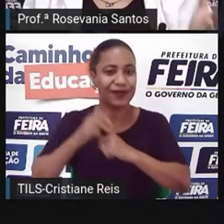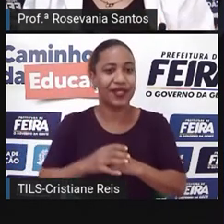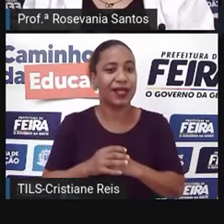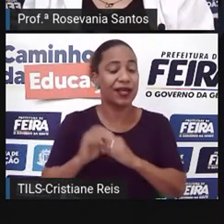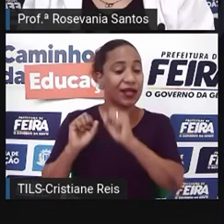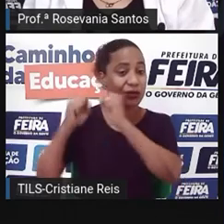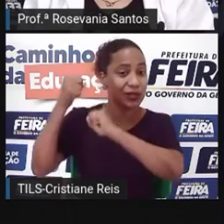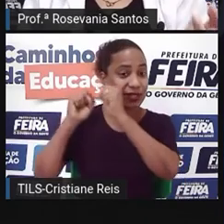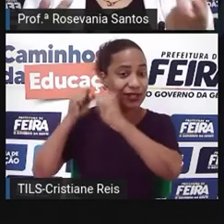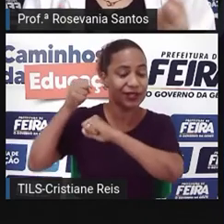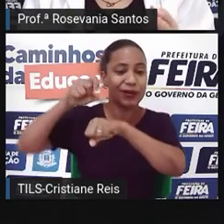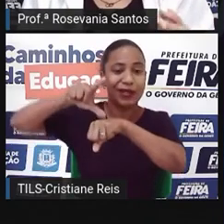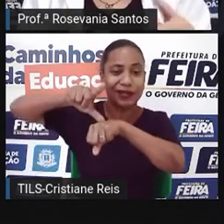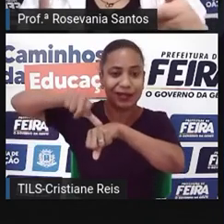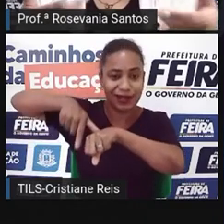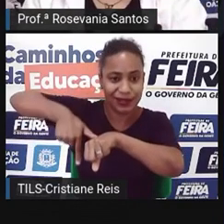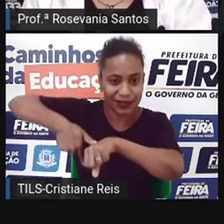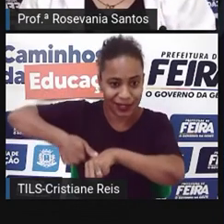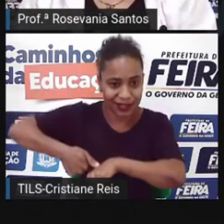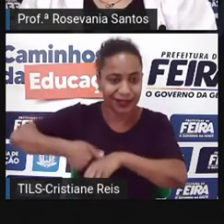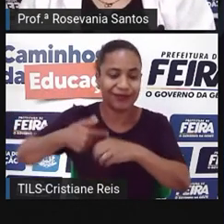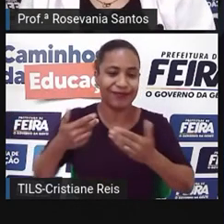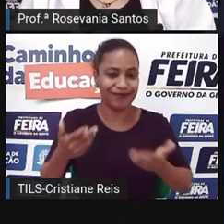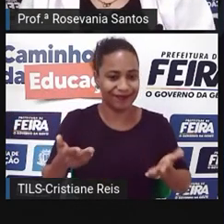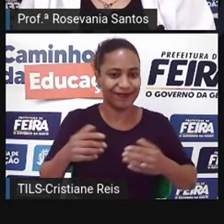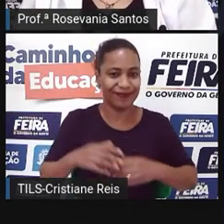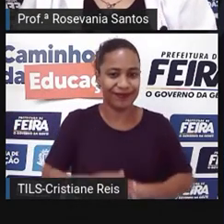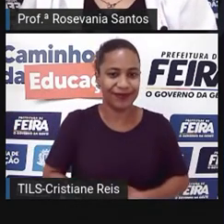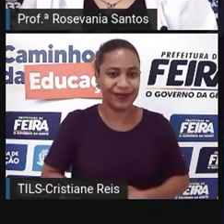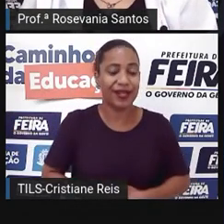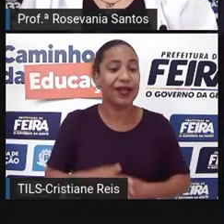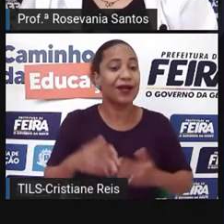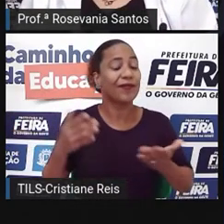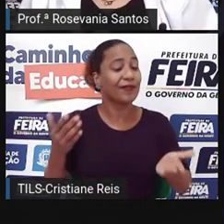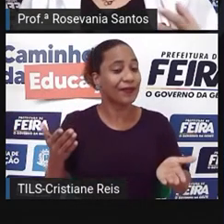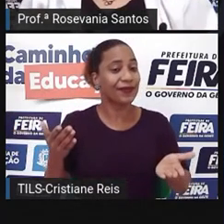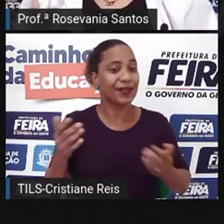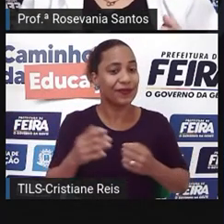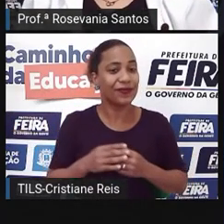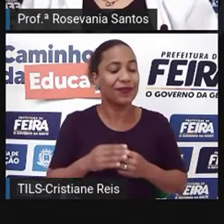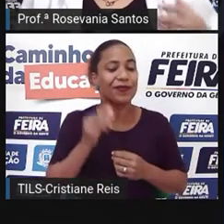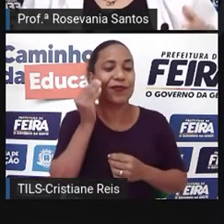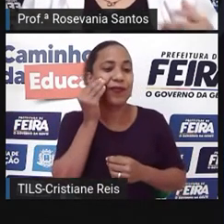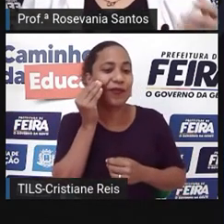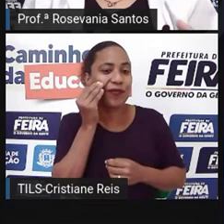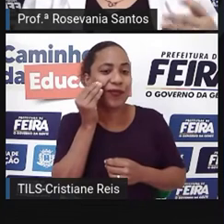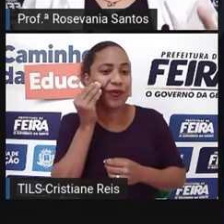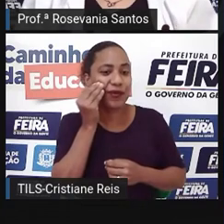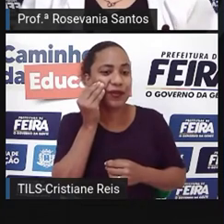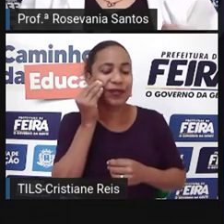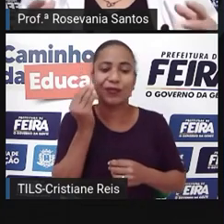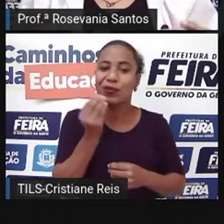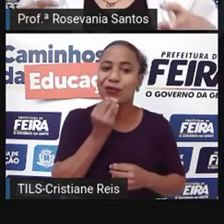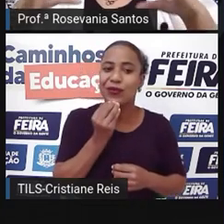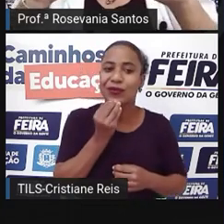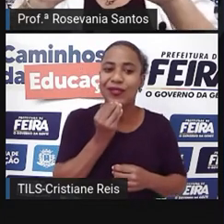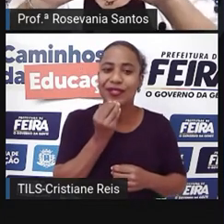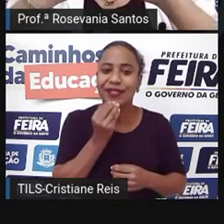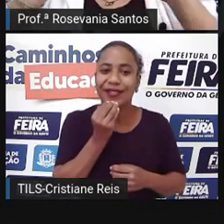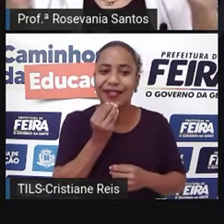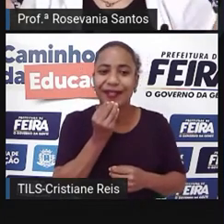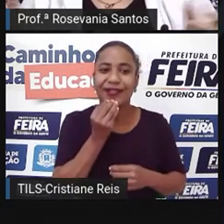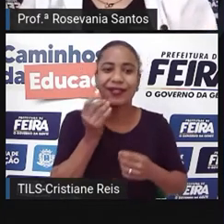industrialização tardia ou recente, ou seja, mais próxima, né, do nosso período agora, deu a eles também essa oportunidade deles,